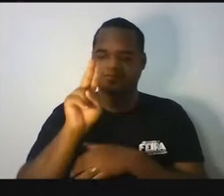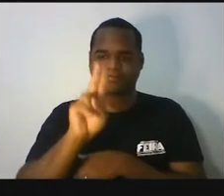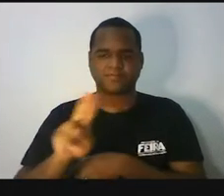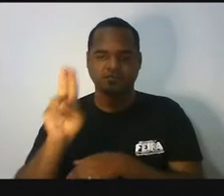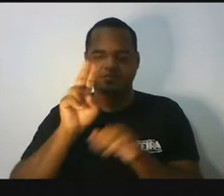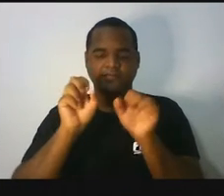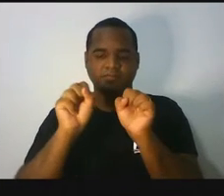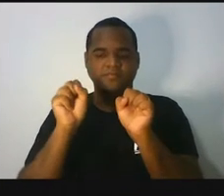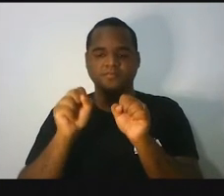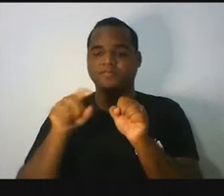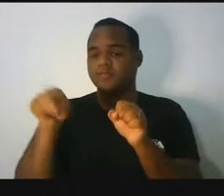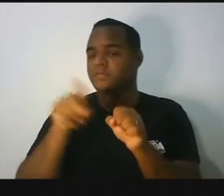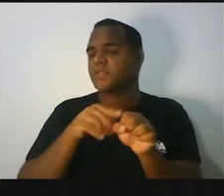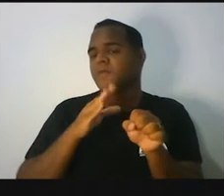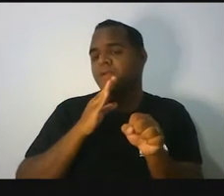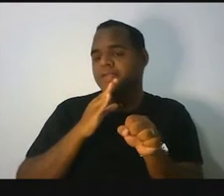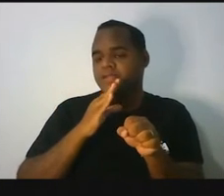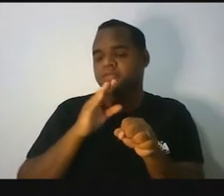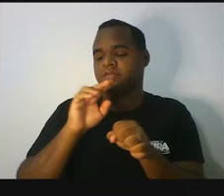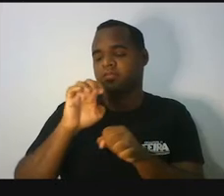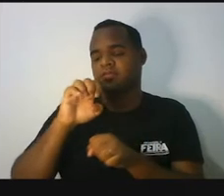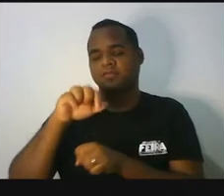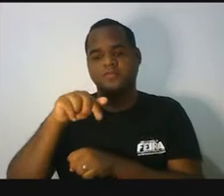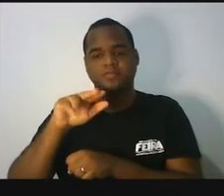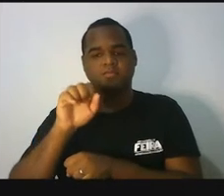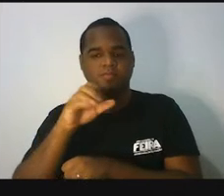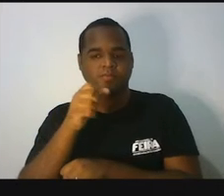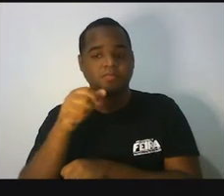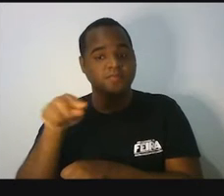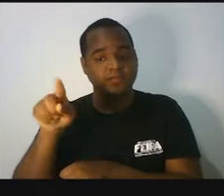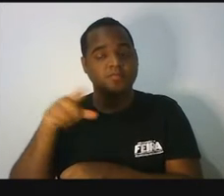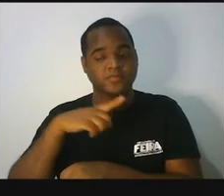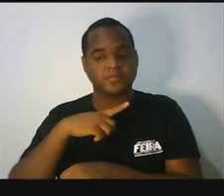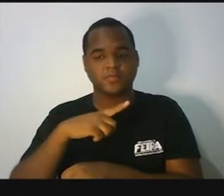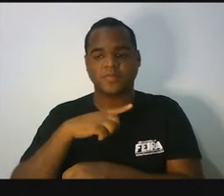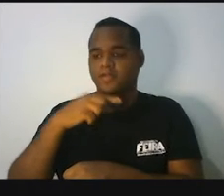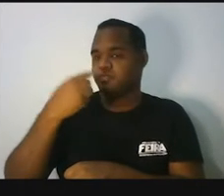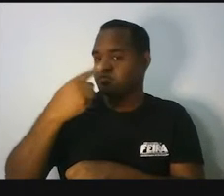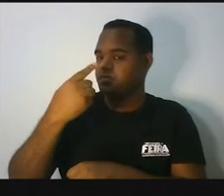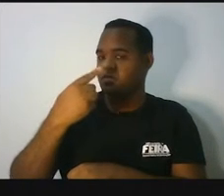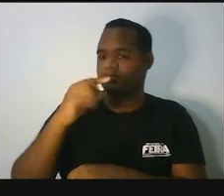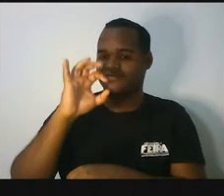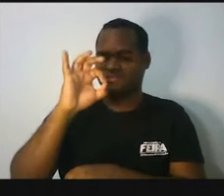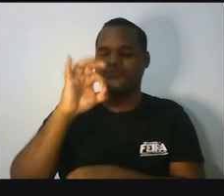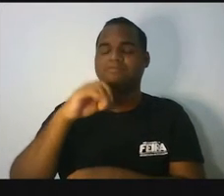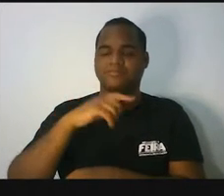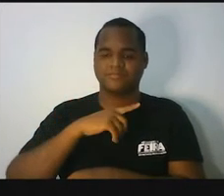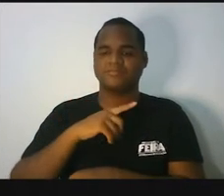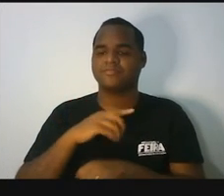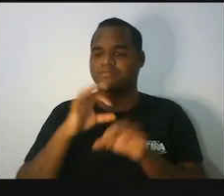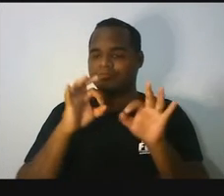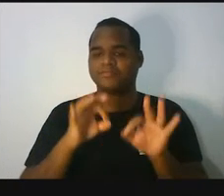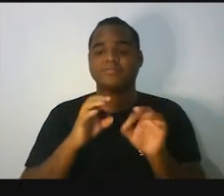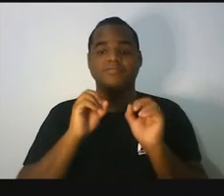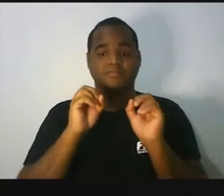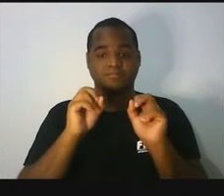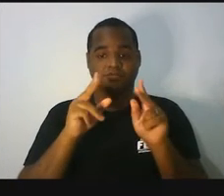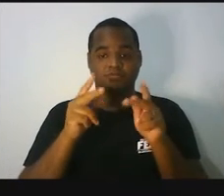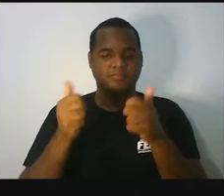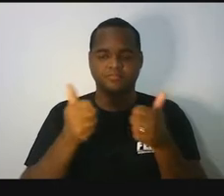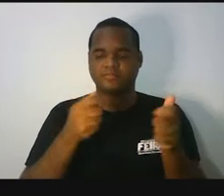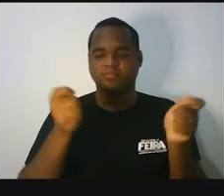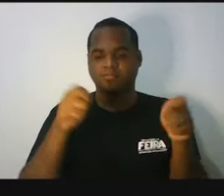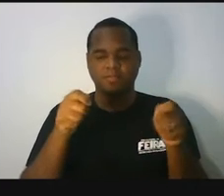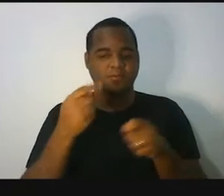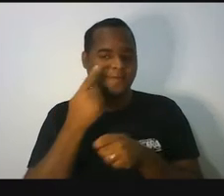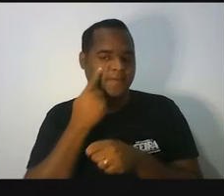né, esse conhecimento de equação, nesse caso, equação do primeiro grau, certo? Para poder lidar